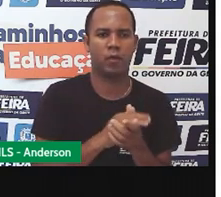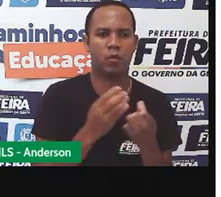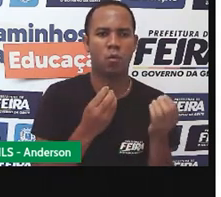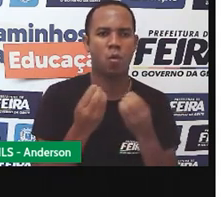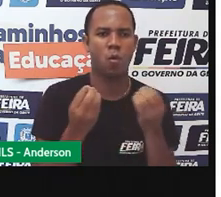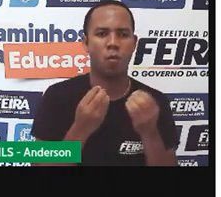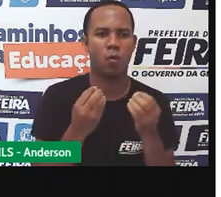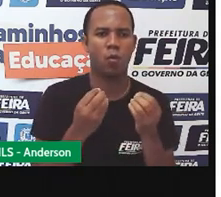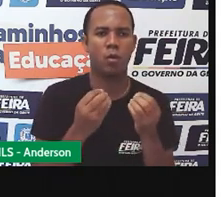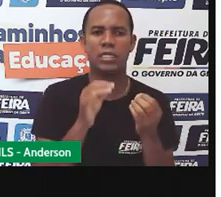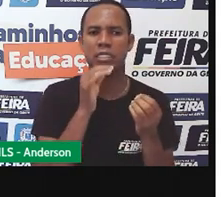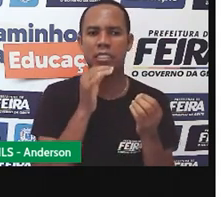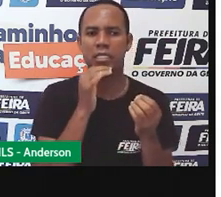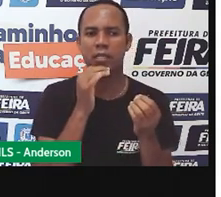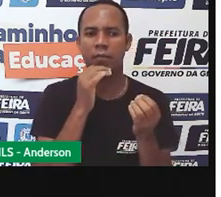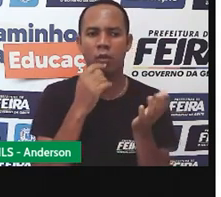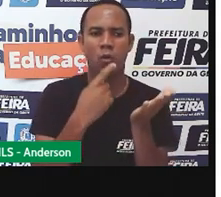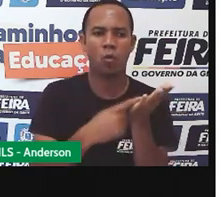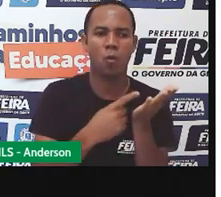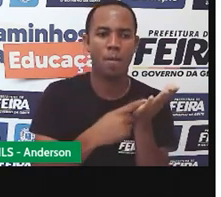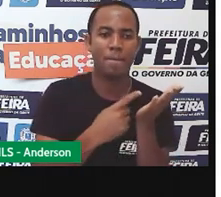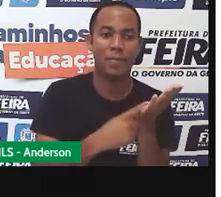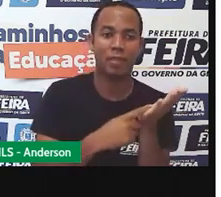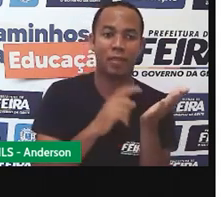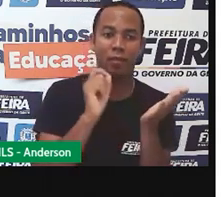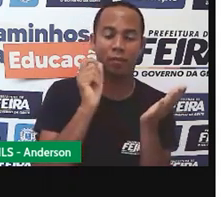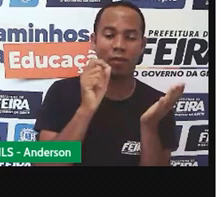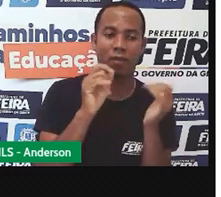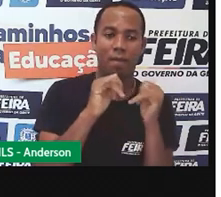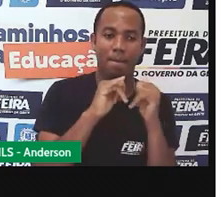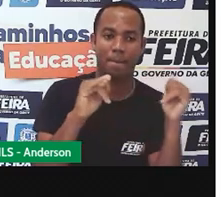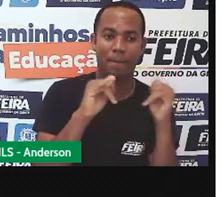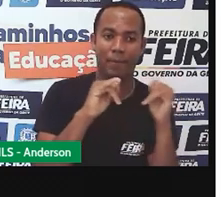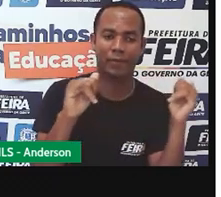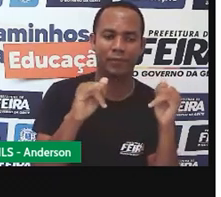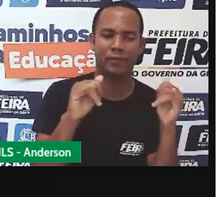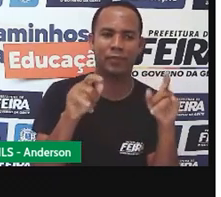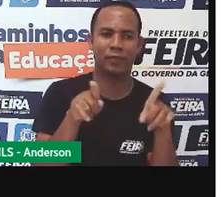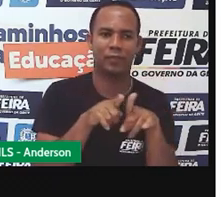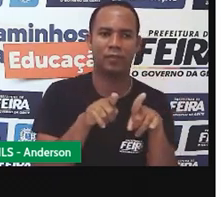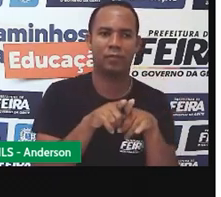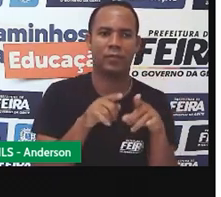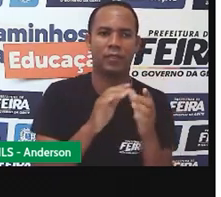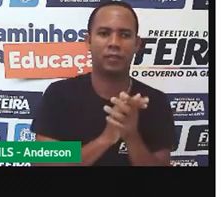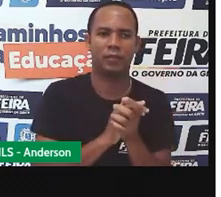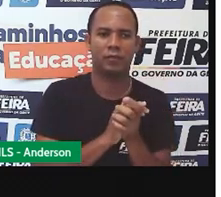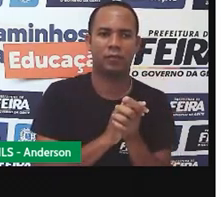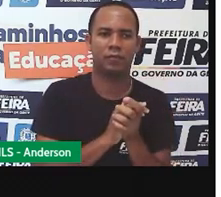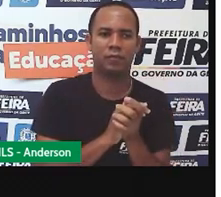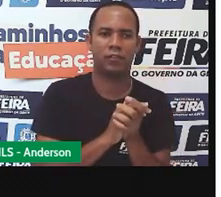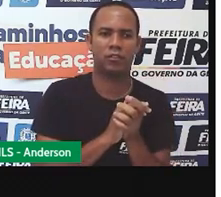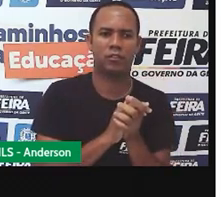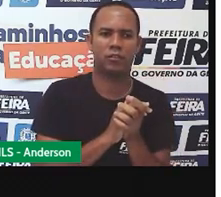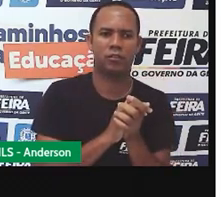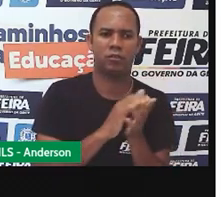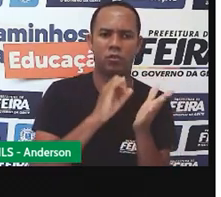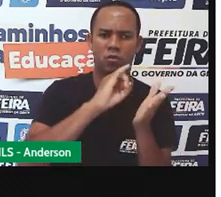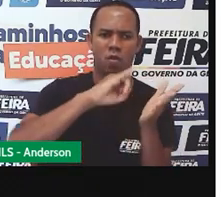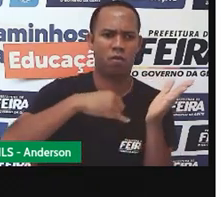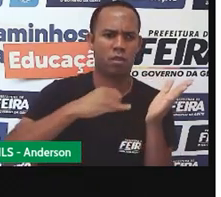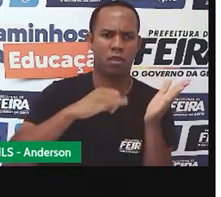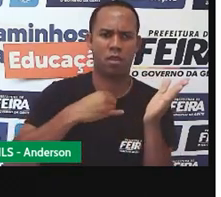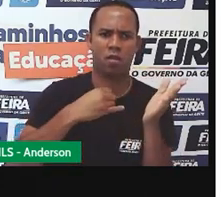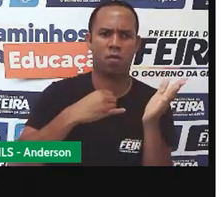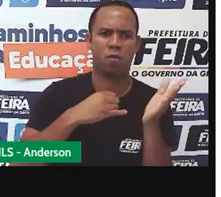combina com a manchete e com a chamada. Nesse jornalista pró-forço como modelo